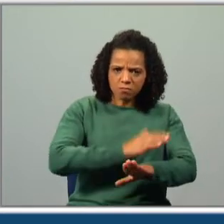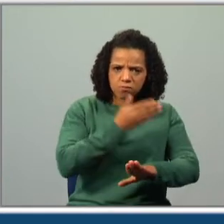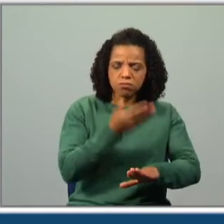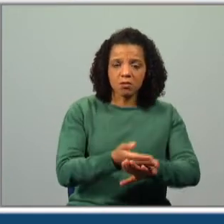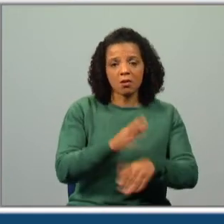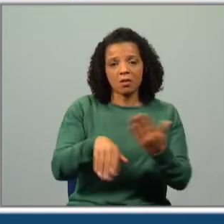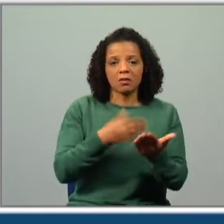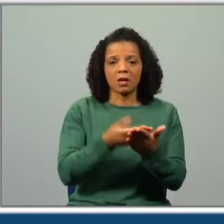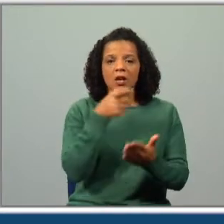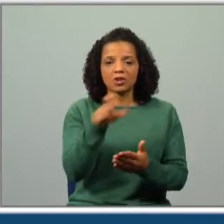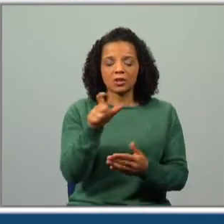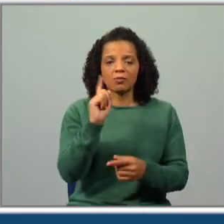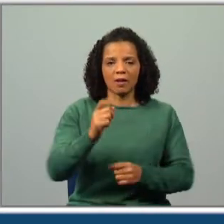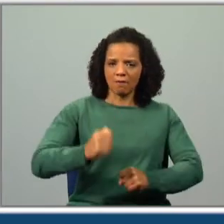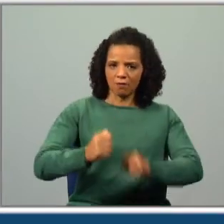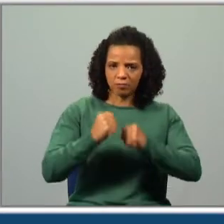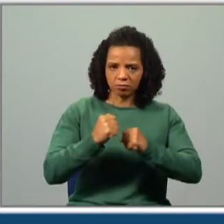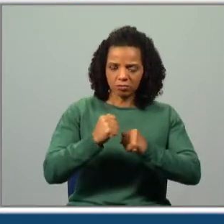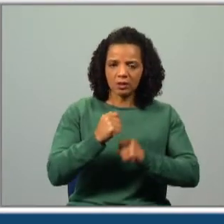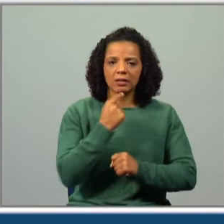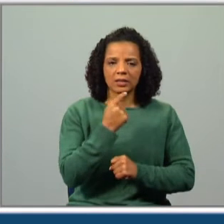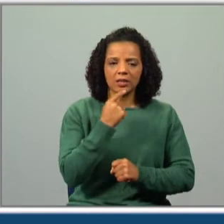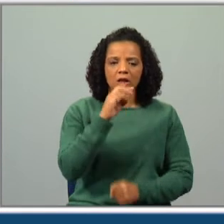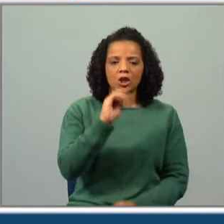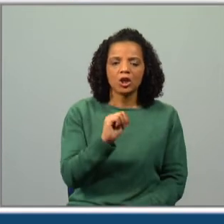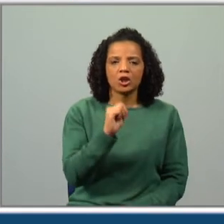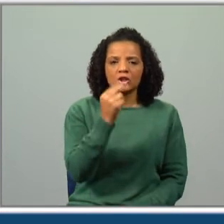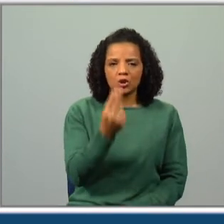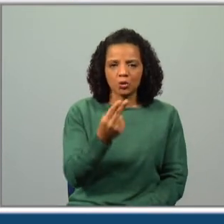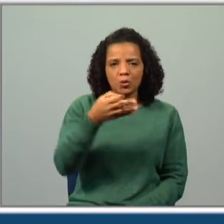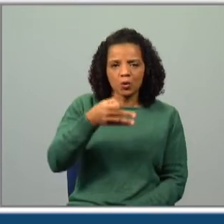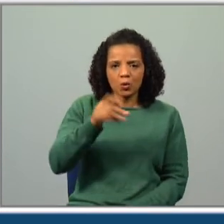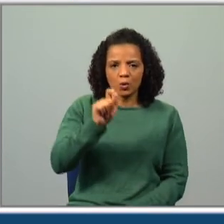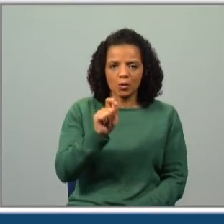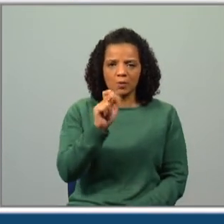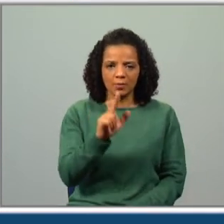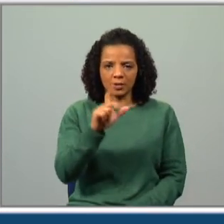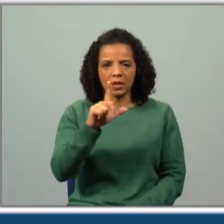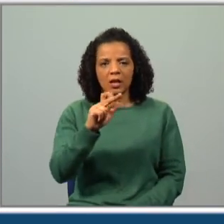o adjetivo está no grau superlativo, ou seja, supera as comparações.